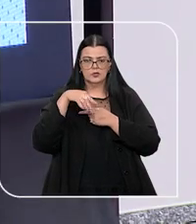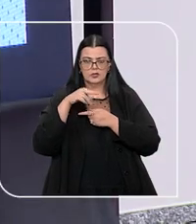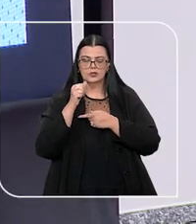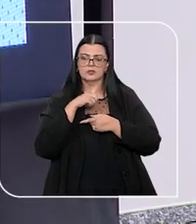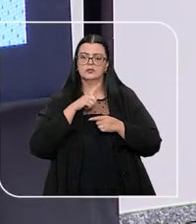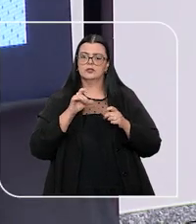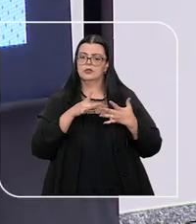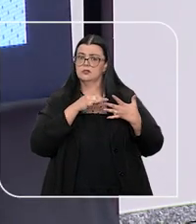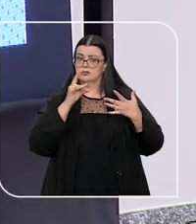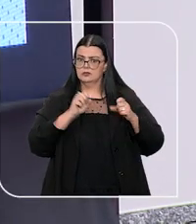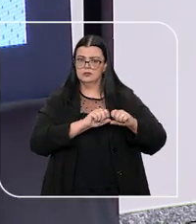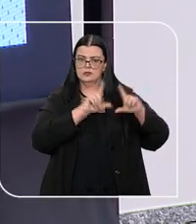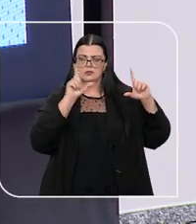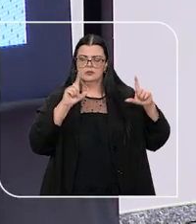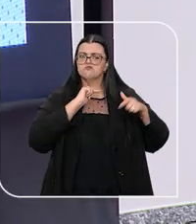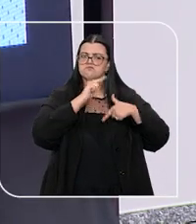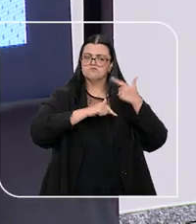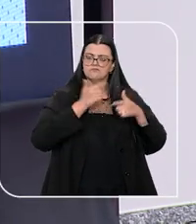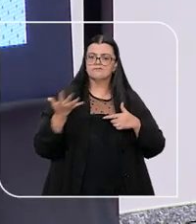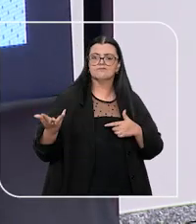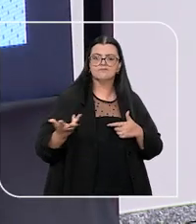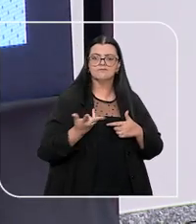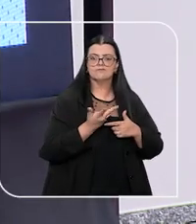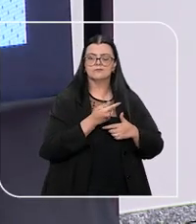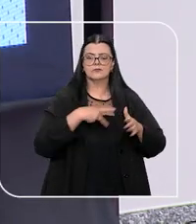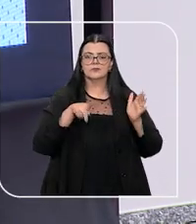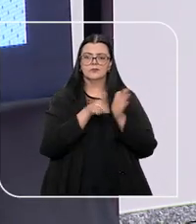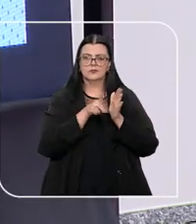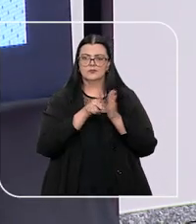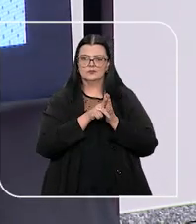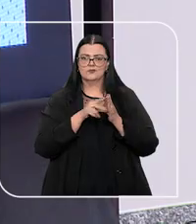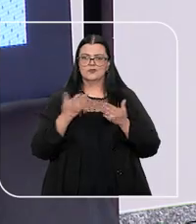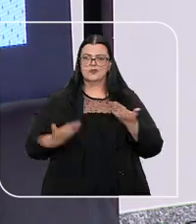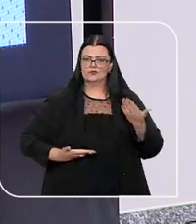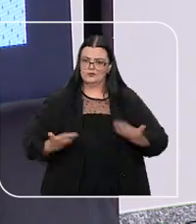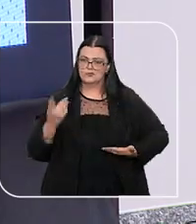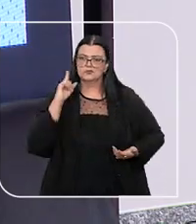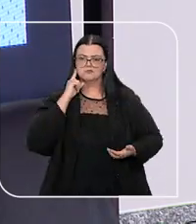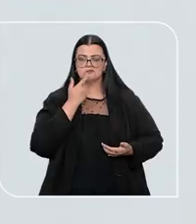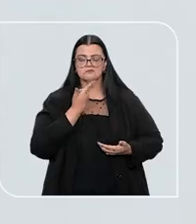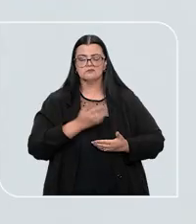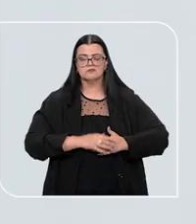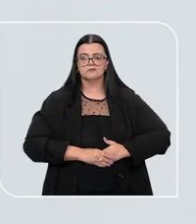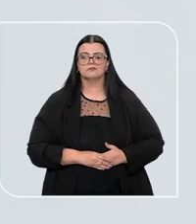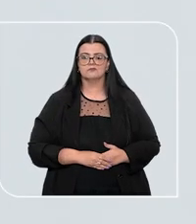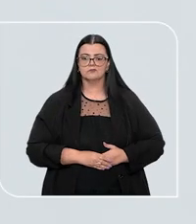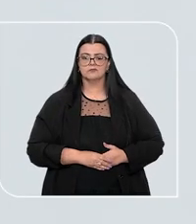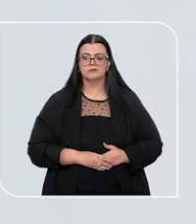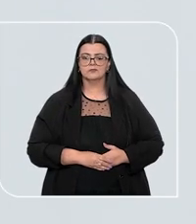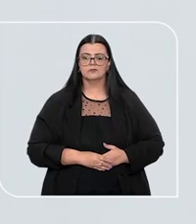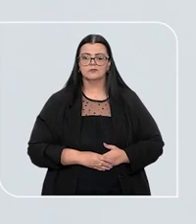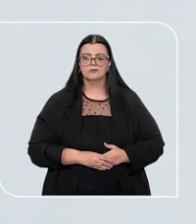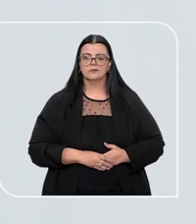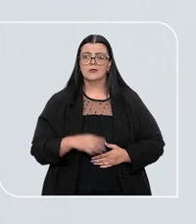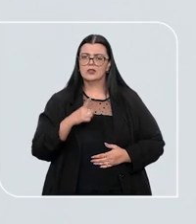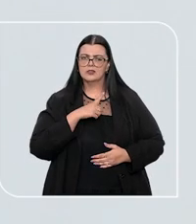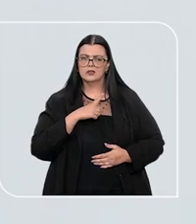destacou a excelência do trabalho desempenhado pelos colaboradores surdos. Onde se lê